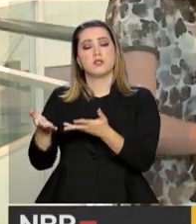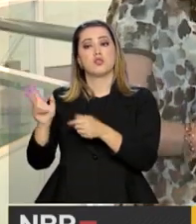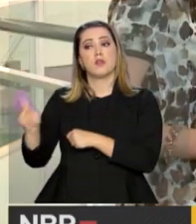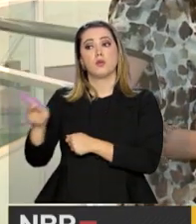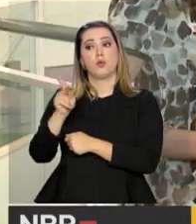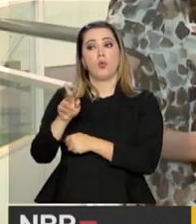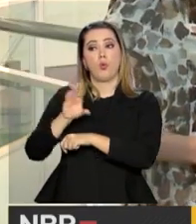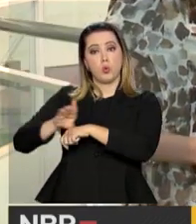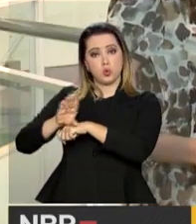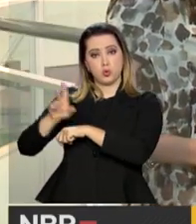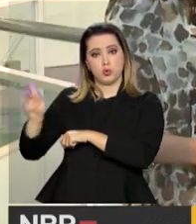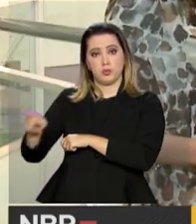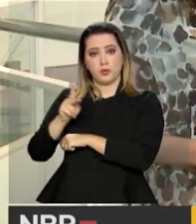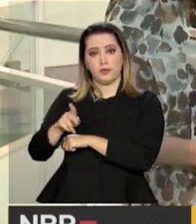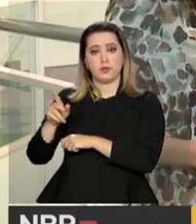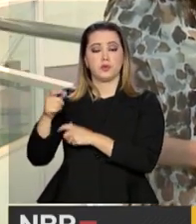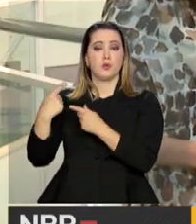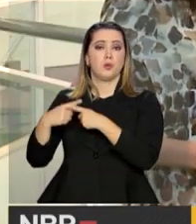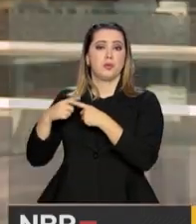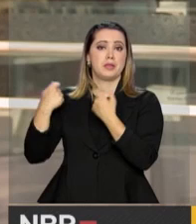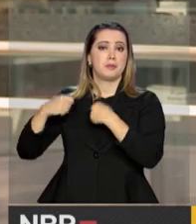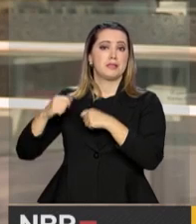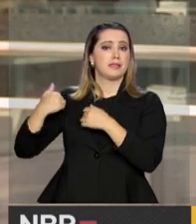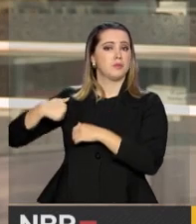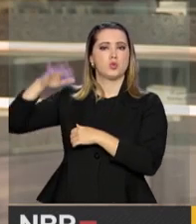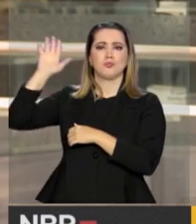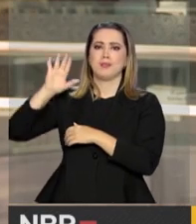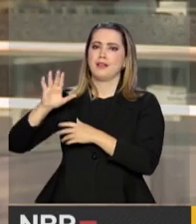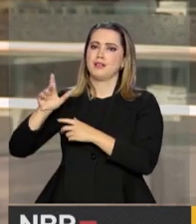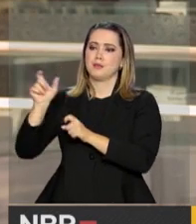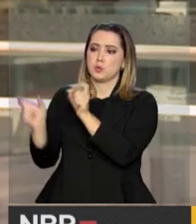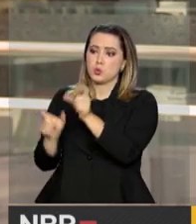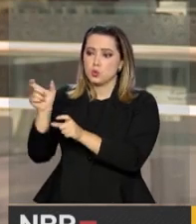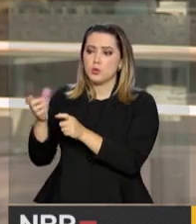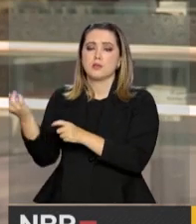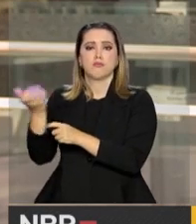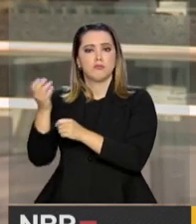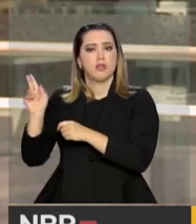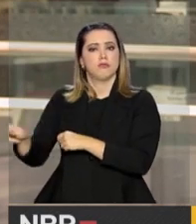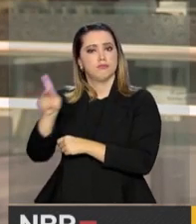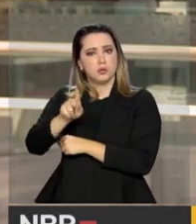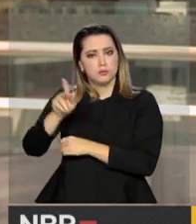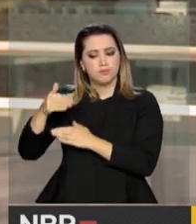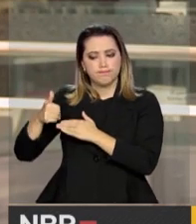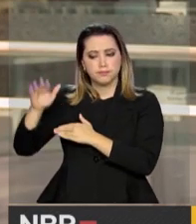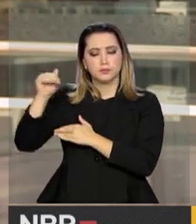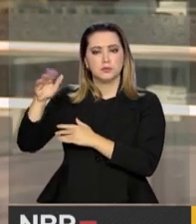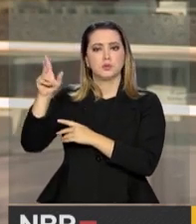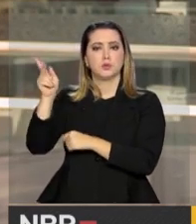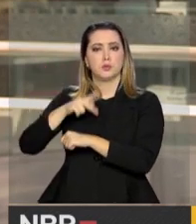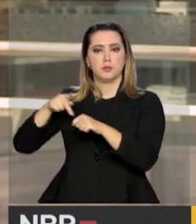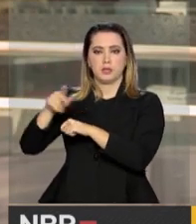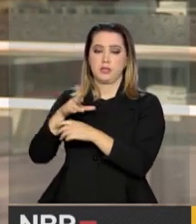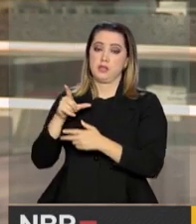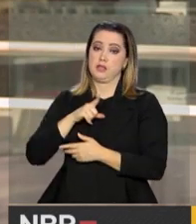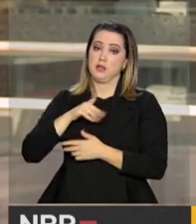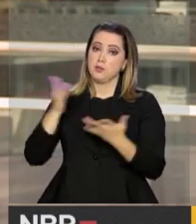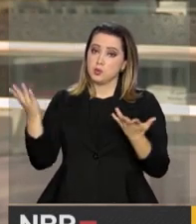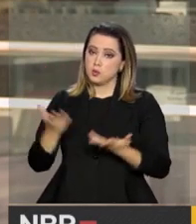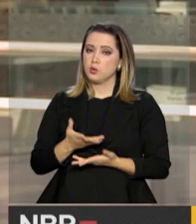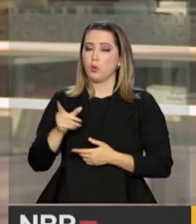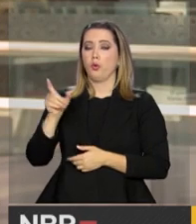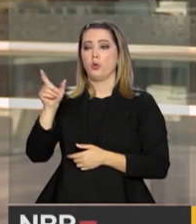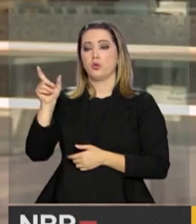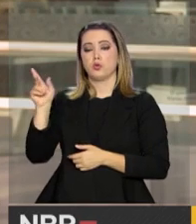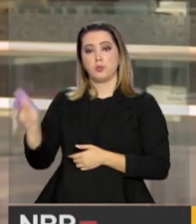função da necessidade de formarmos cada vez mais professores para o país, né? Nós temos professores altamente